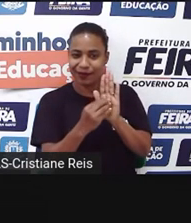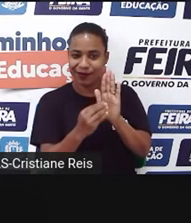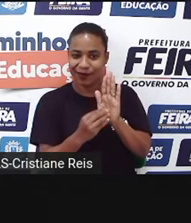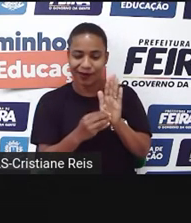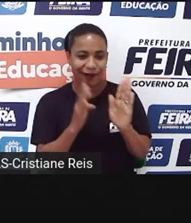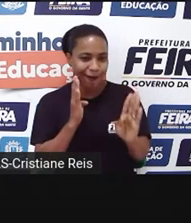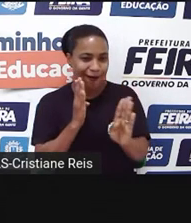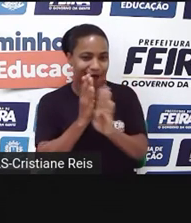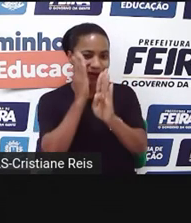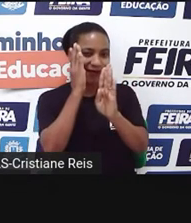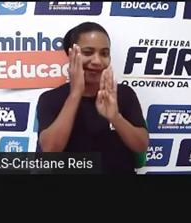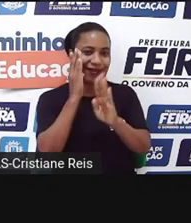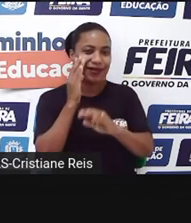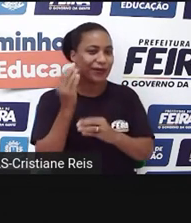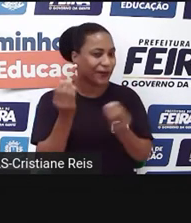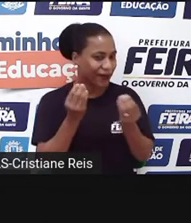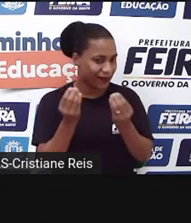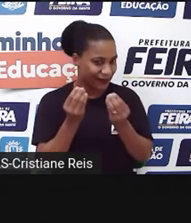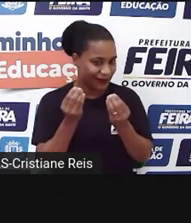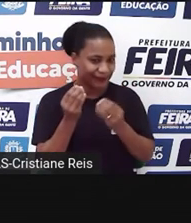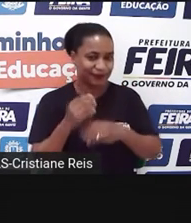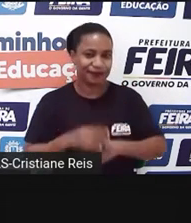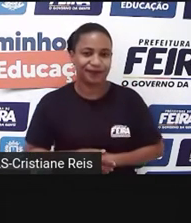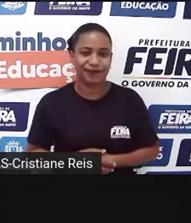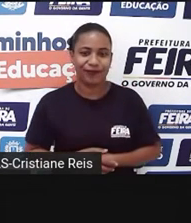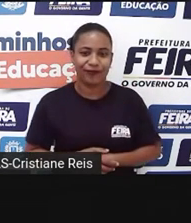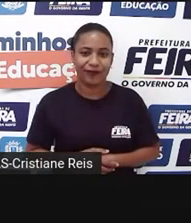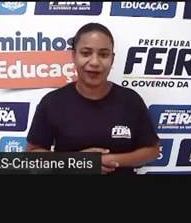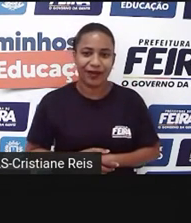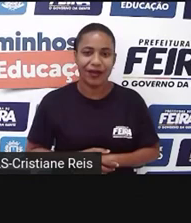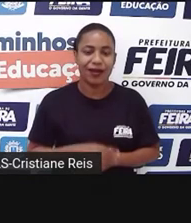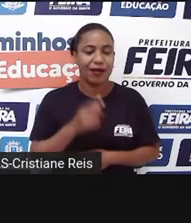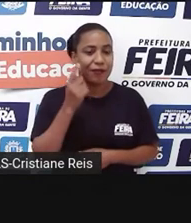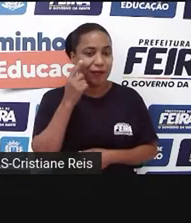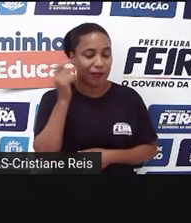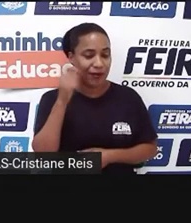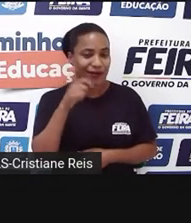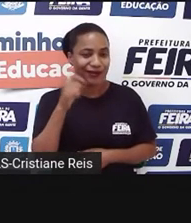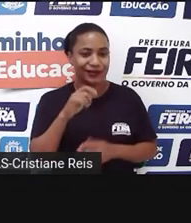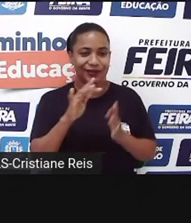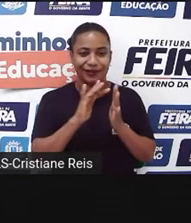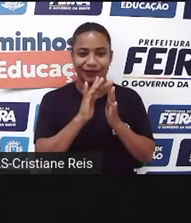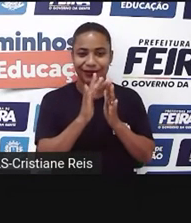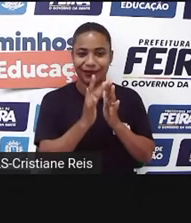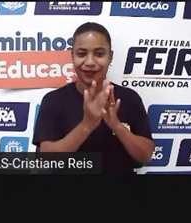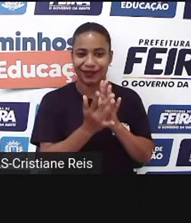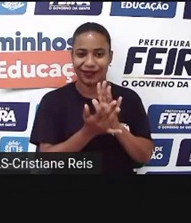Por exemplo, fingerprints, que são as impressões digitais.